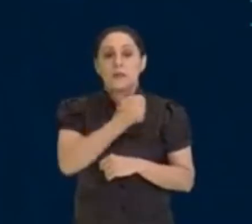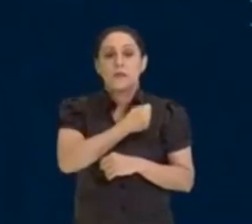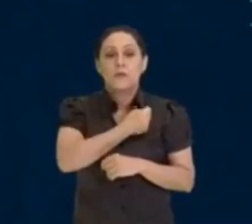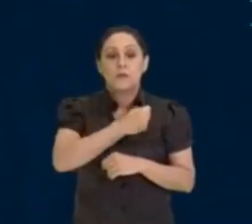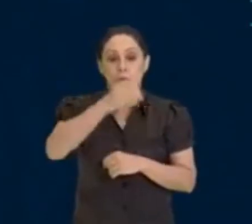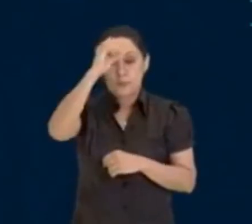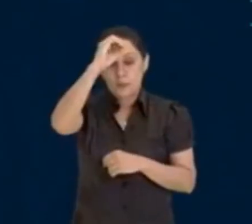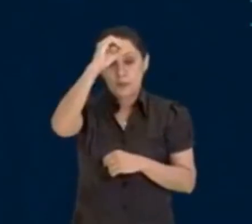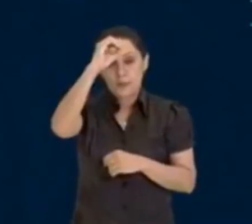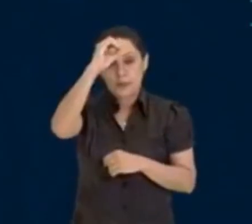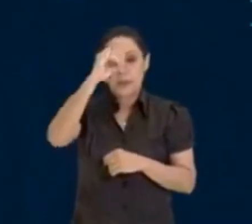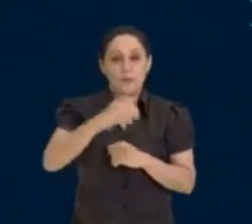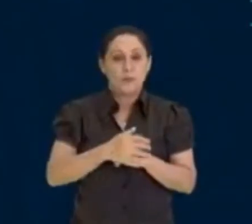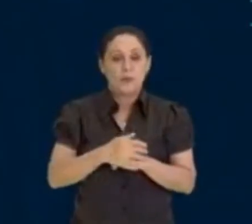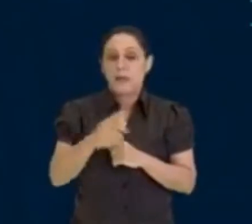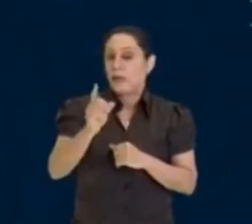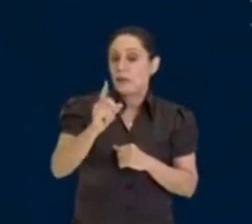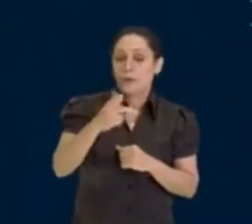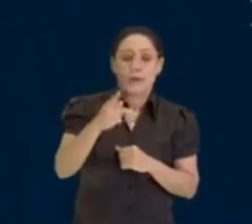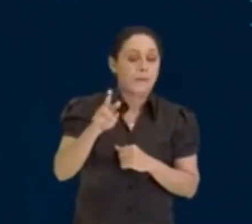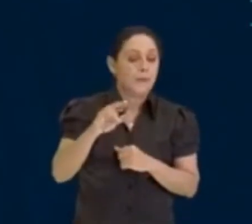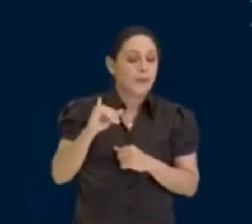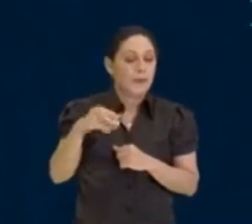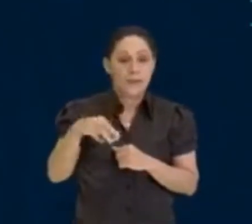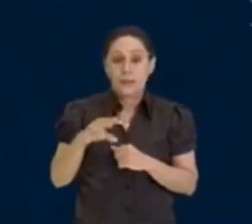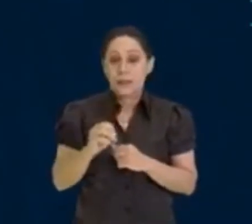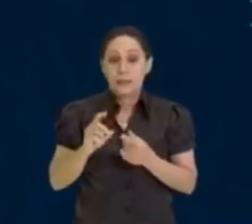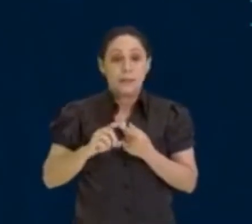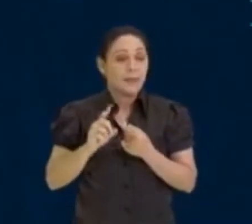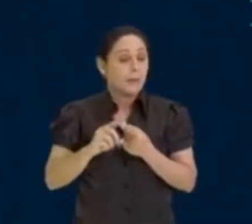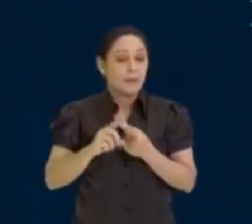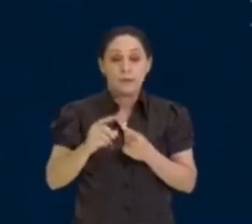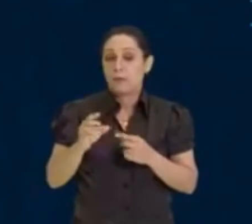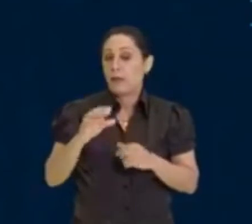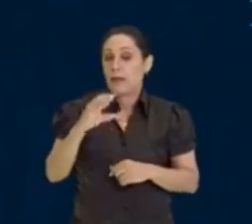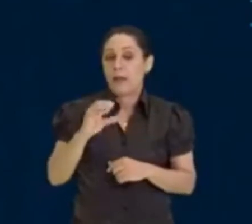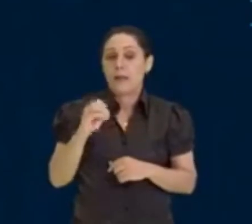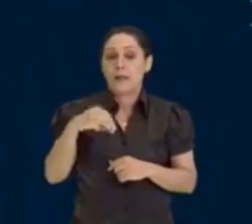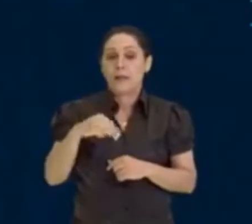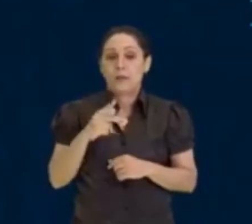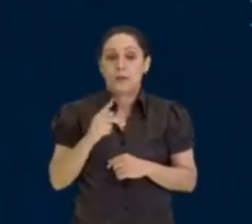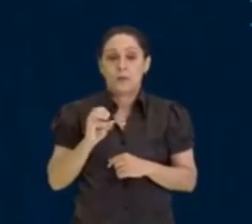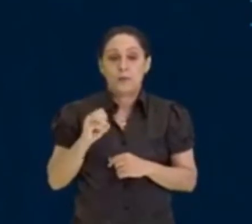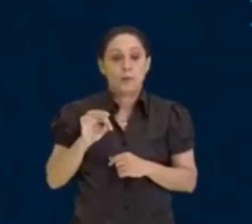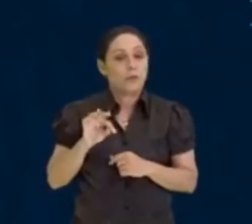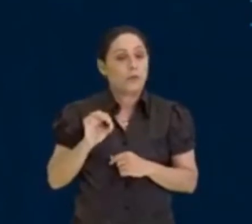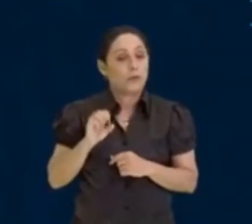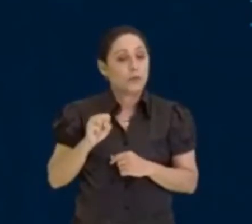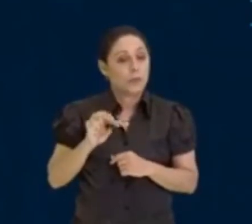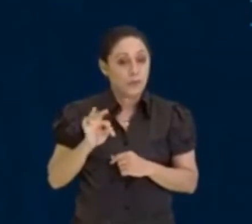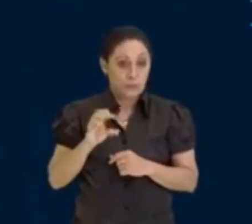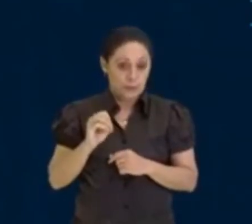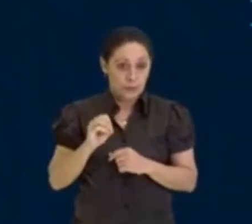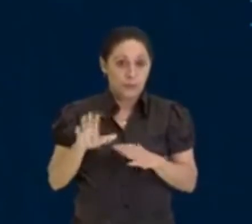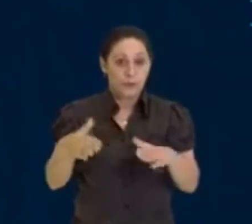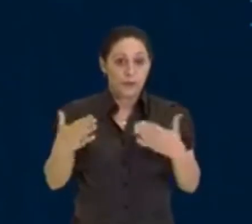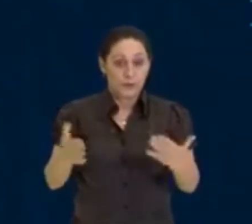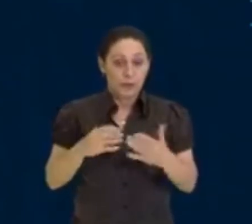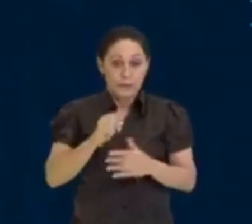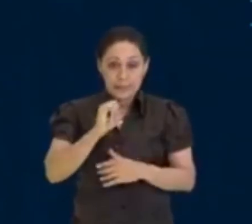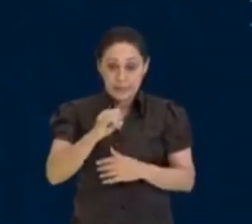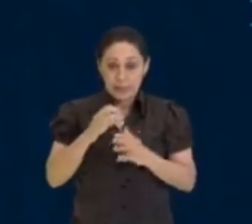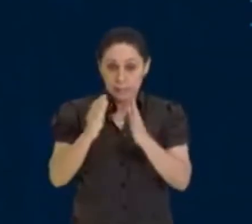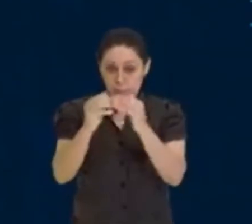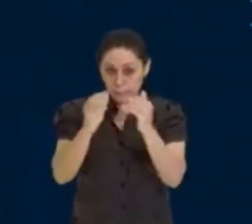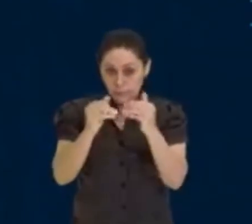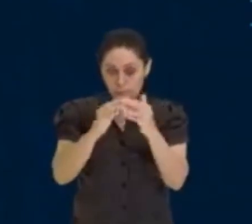o número 0 ele não é primo, o 1 também não é primo nem composto e essa parte da decomposição é o seguinte, por exemplo, se eu pedir para